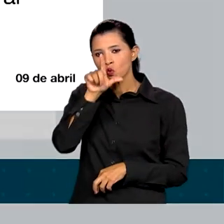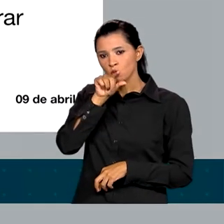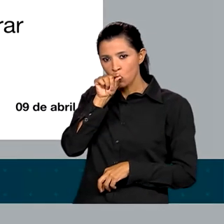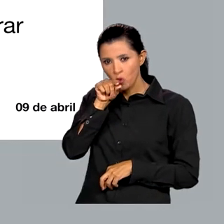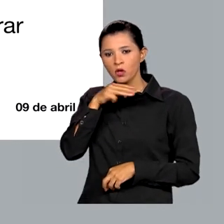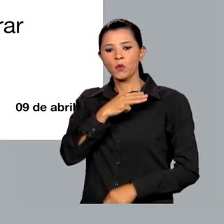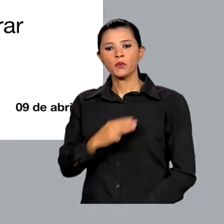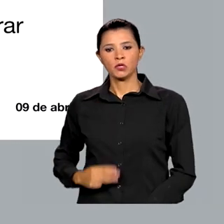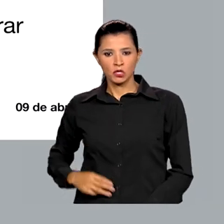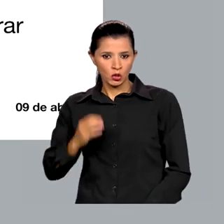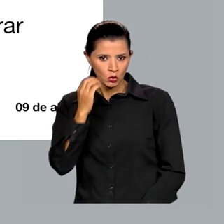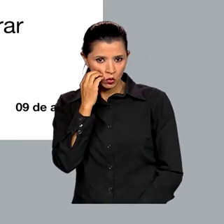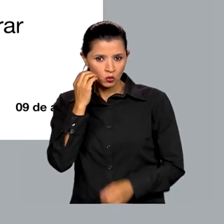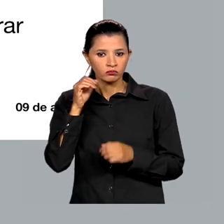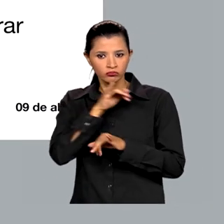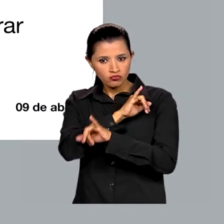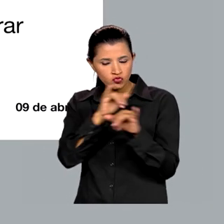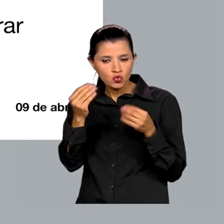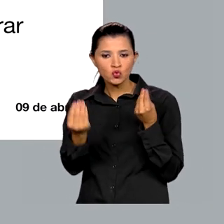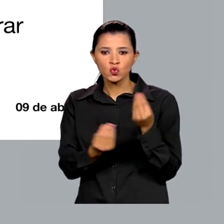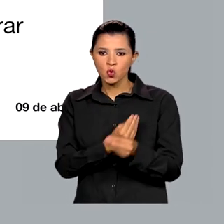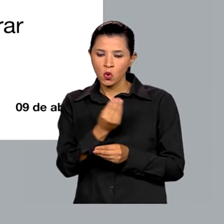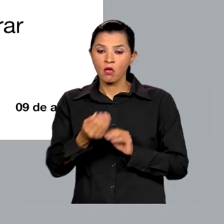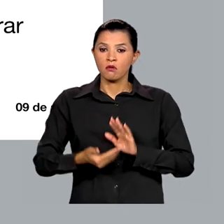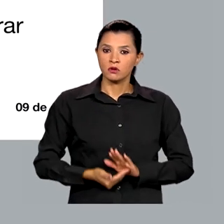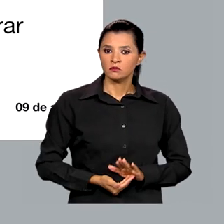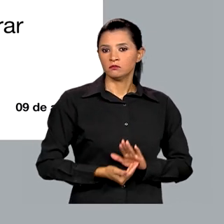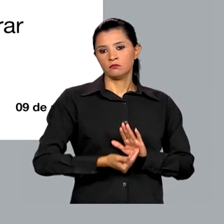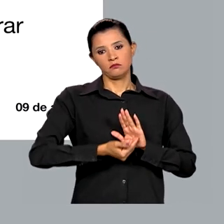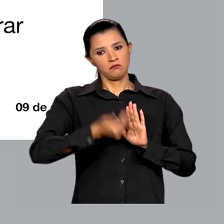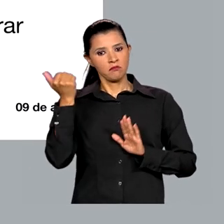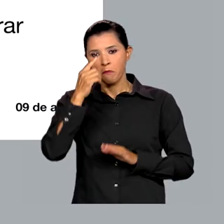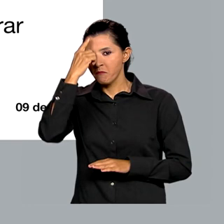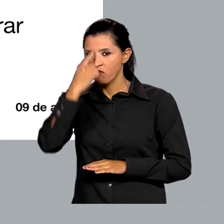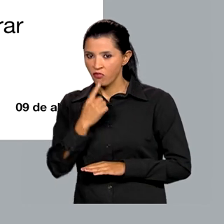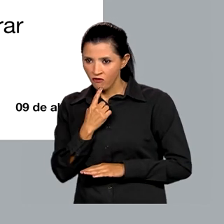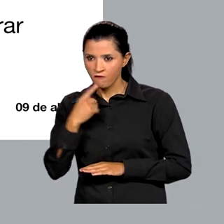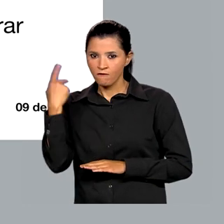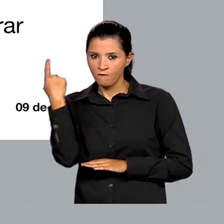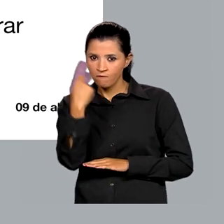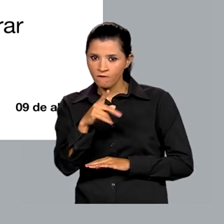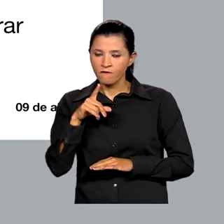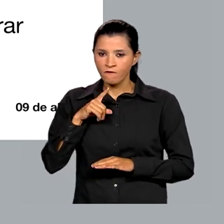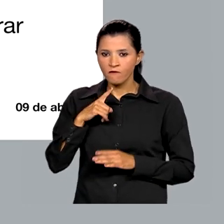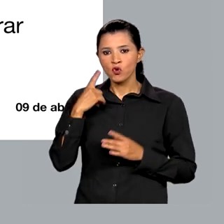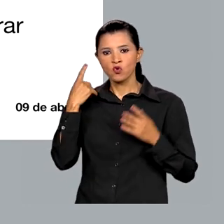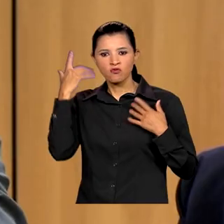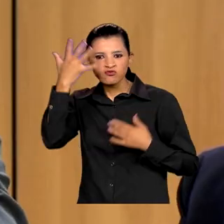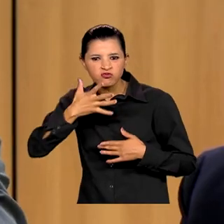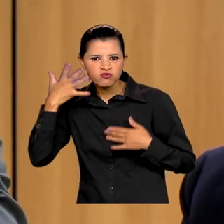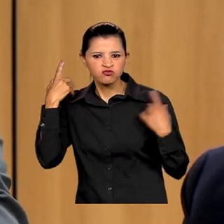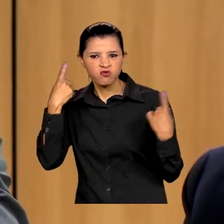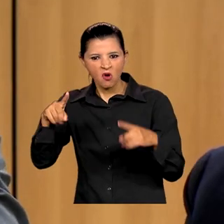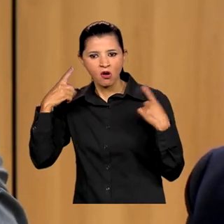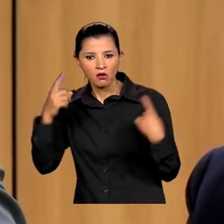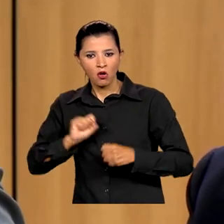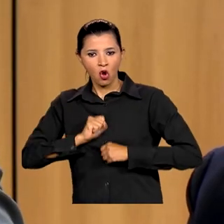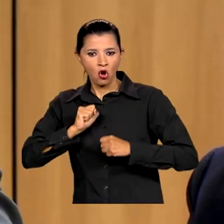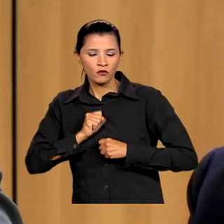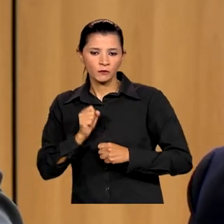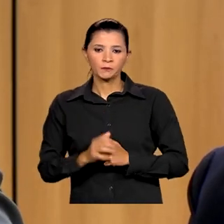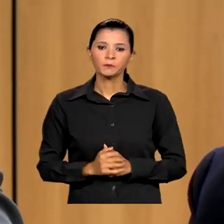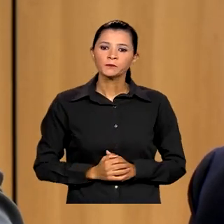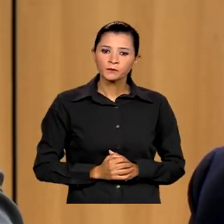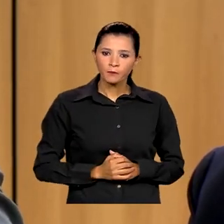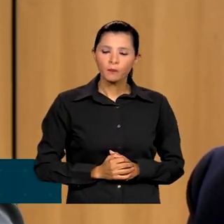o ministro Flávio Dino anunciou a remoção de perfis virtuais com discursos de ódio. Nós precisamos,